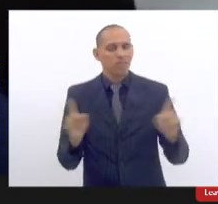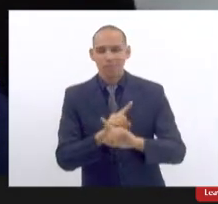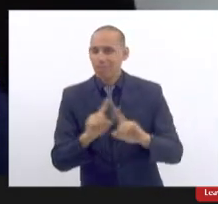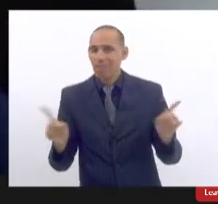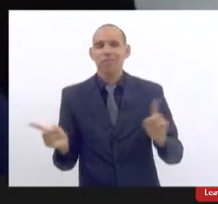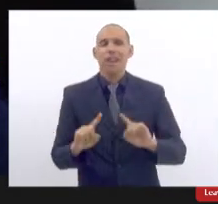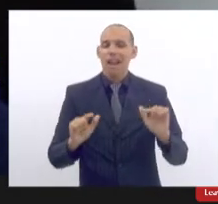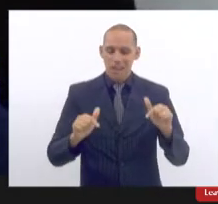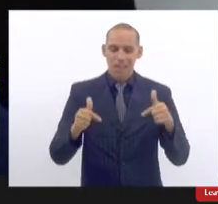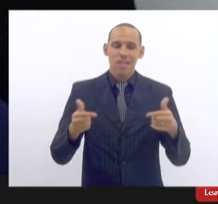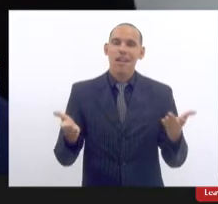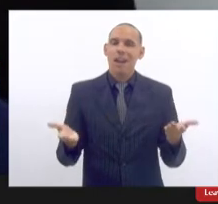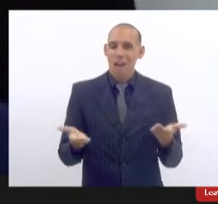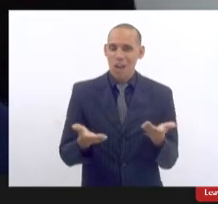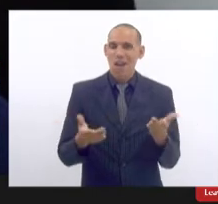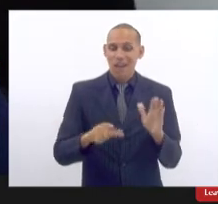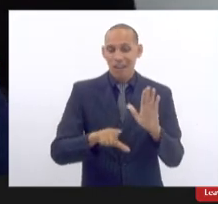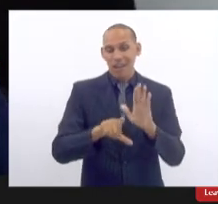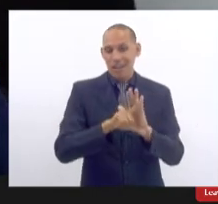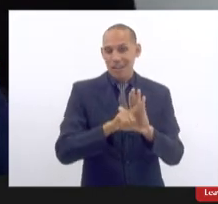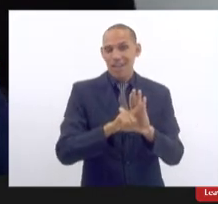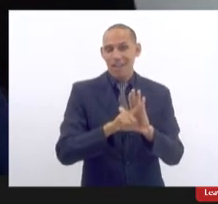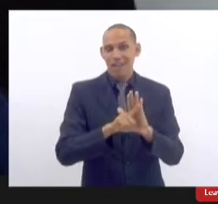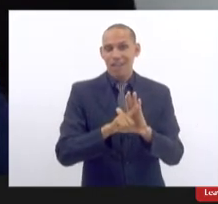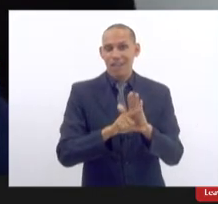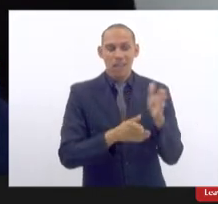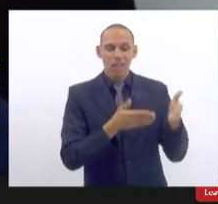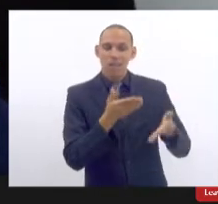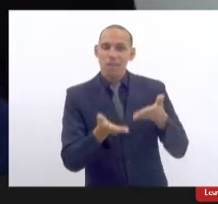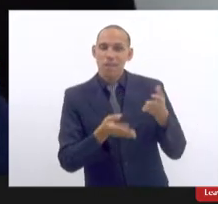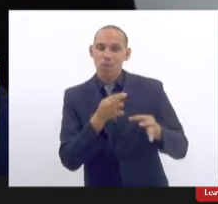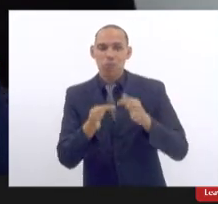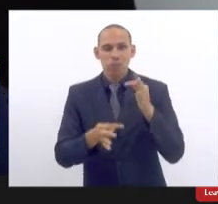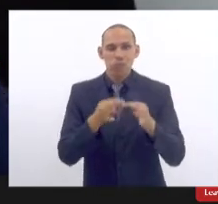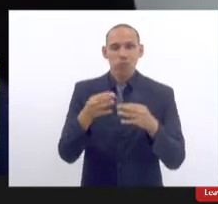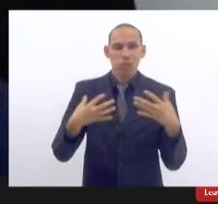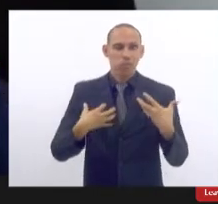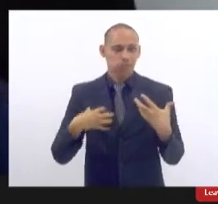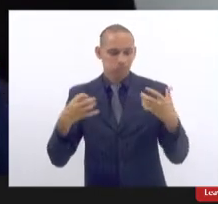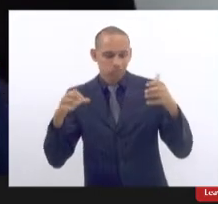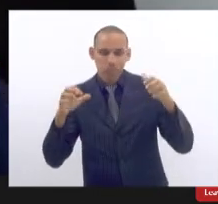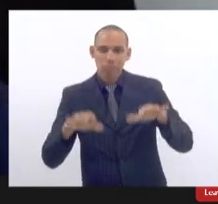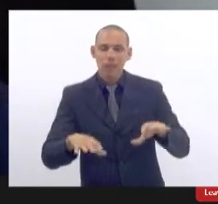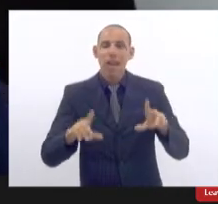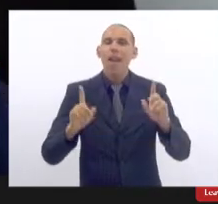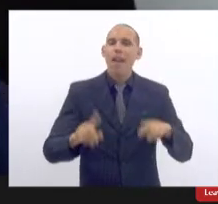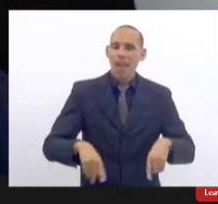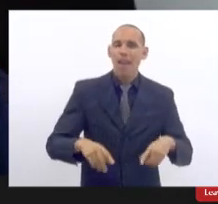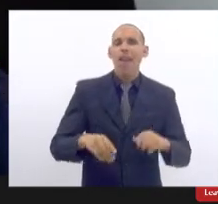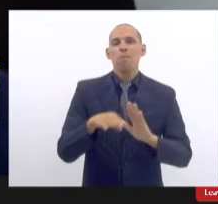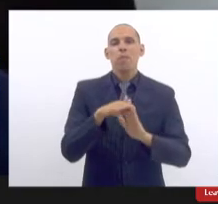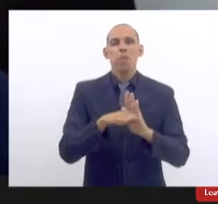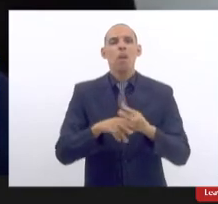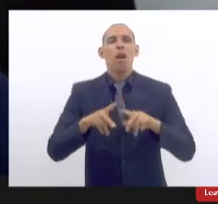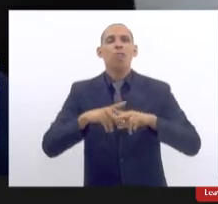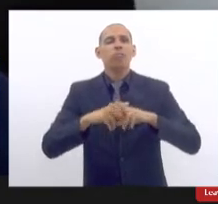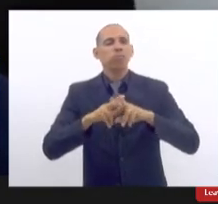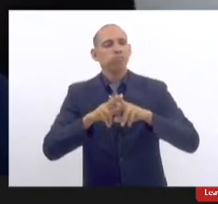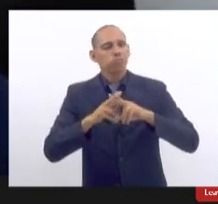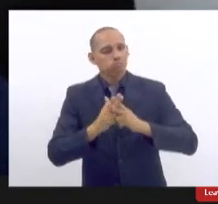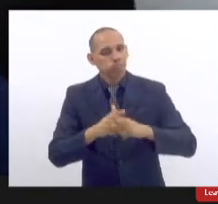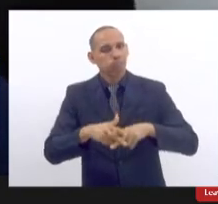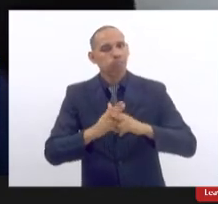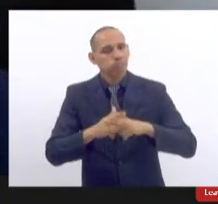iniciativa da lei aqui de tratar sobre o esplante como um procedimento reparador pode ser uma